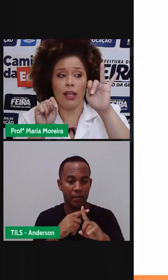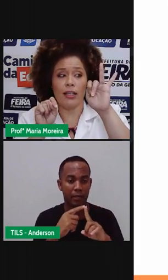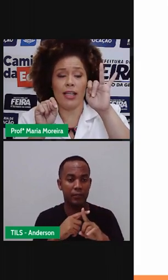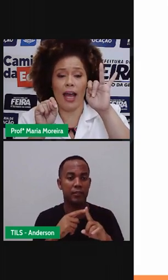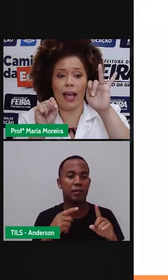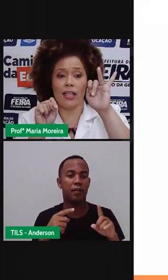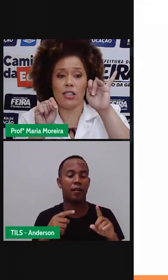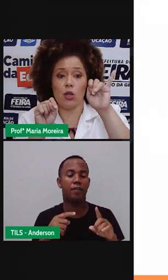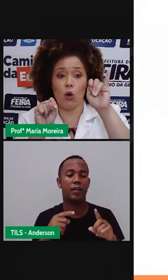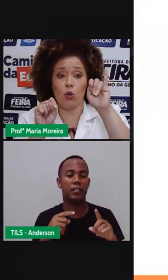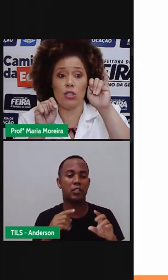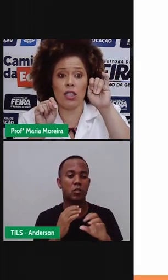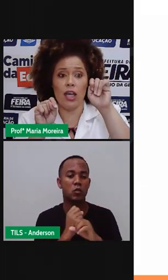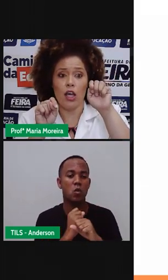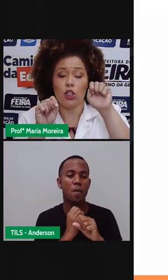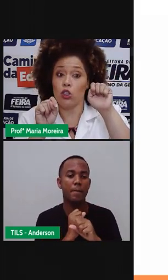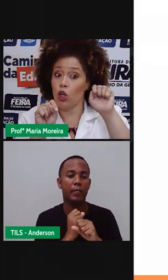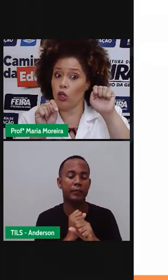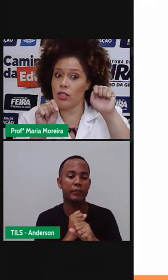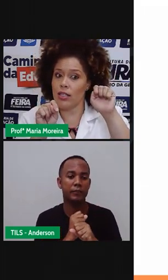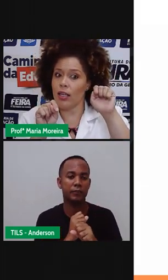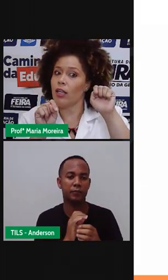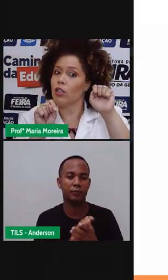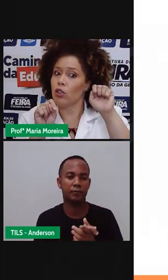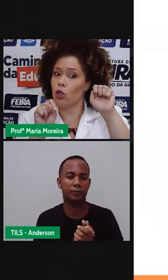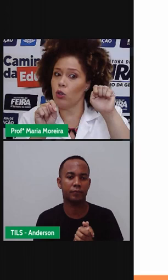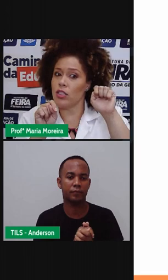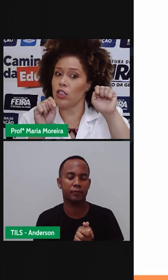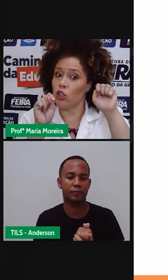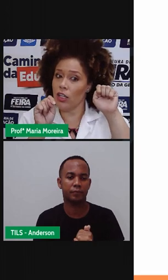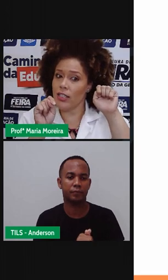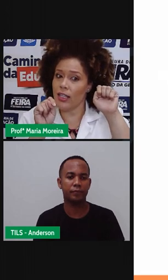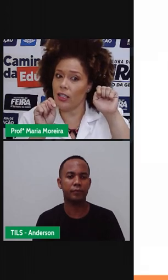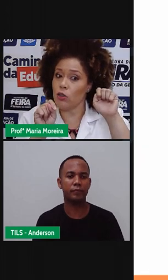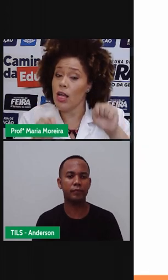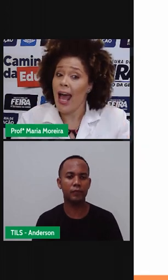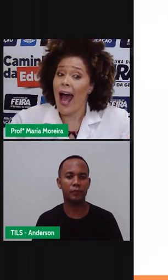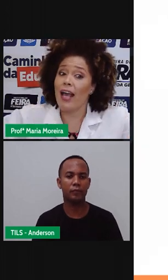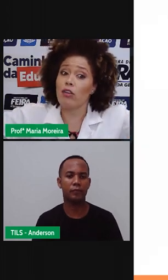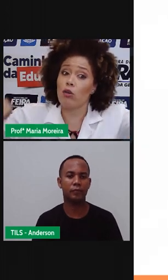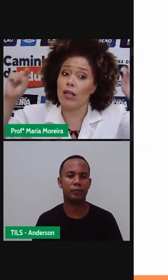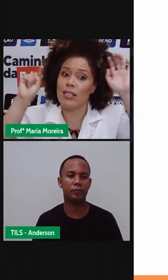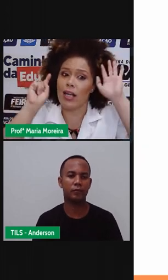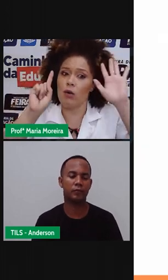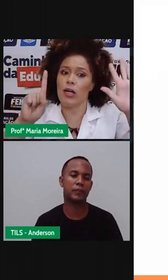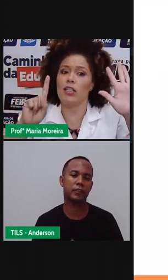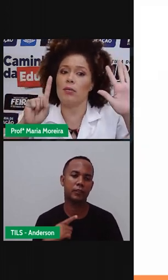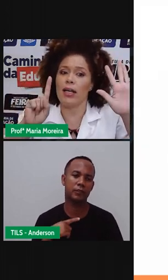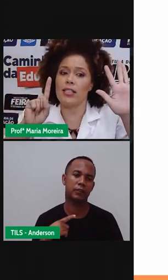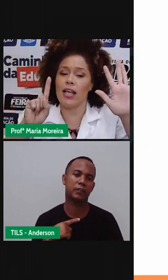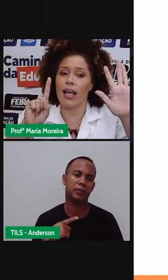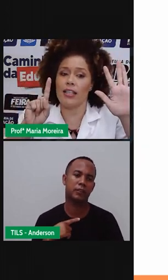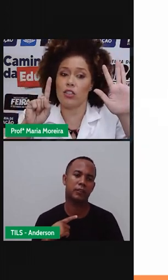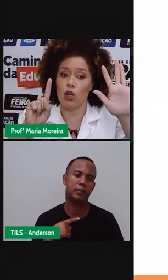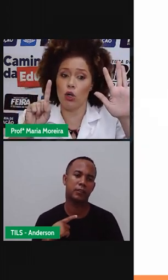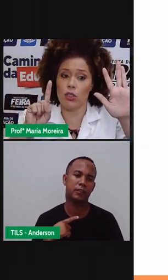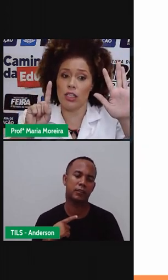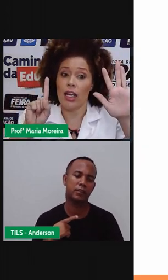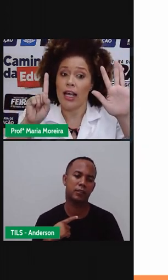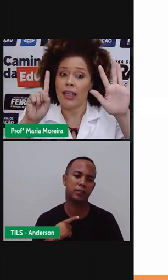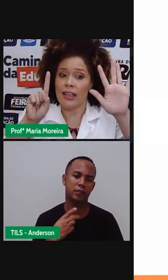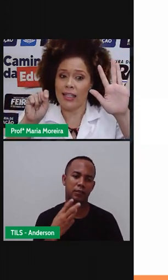nove, dez, onze, doze, doze, de dois anos. Aí eu tenho o terceiro ano, mais seis,